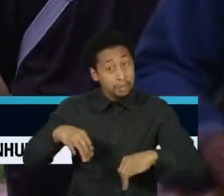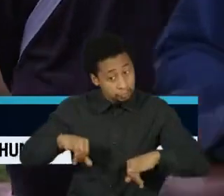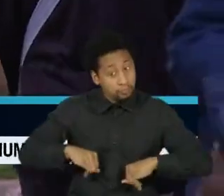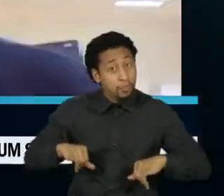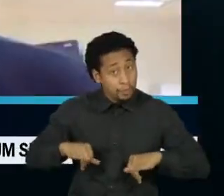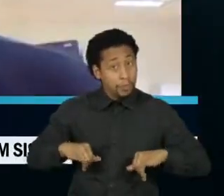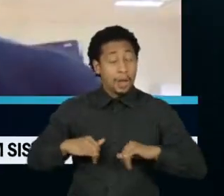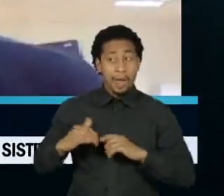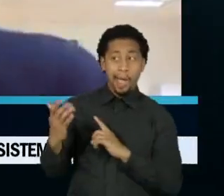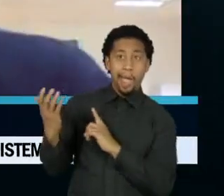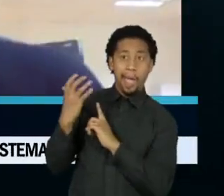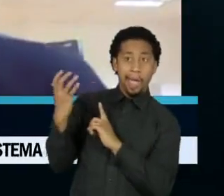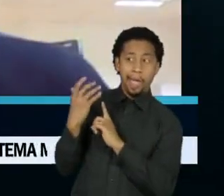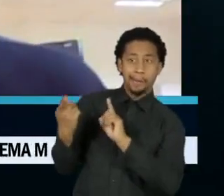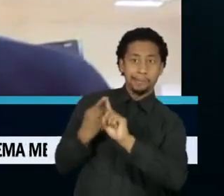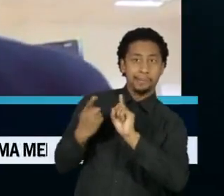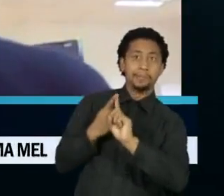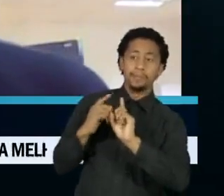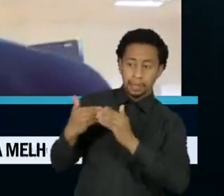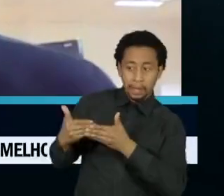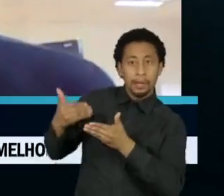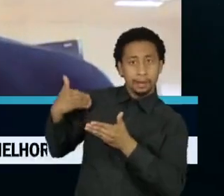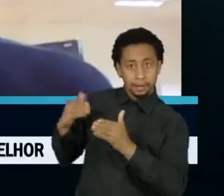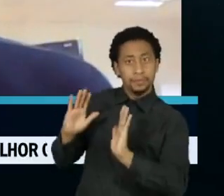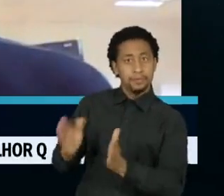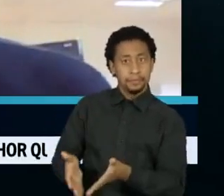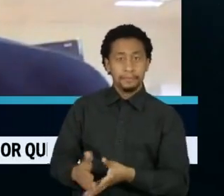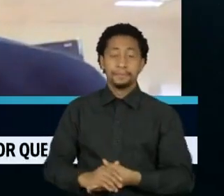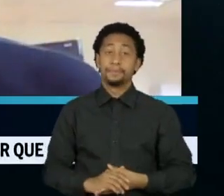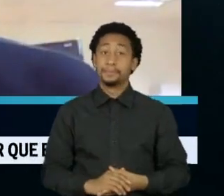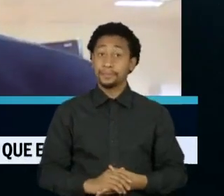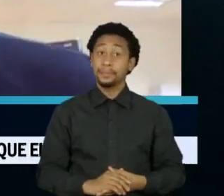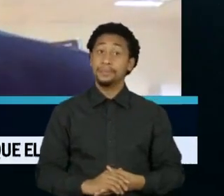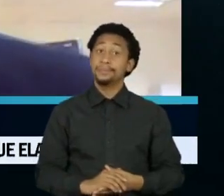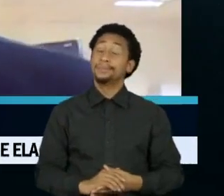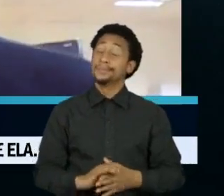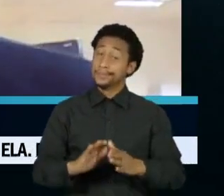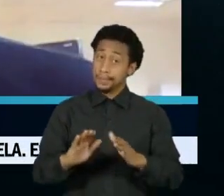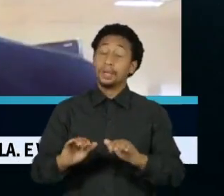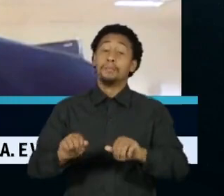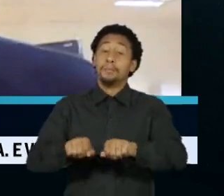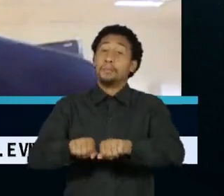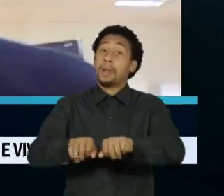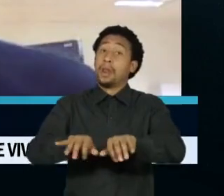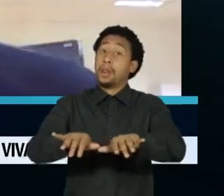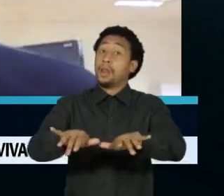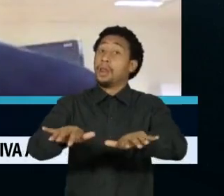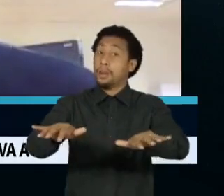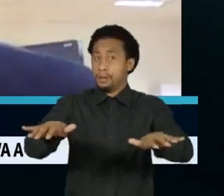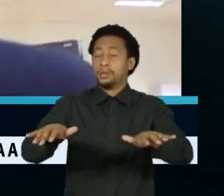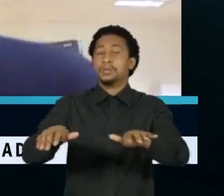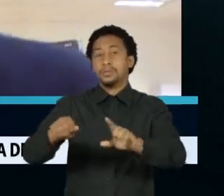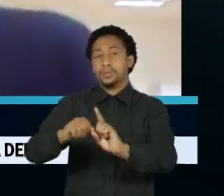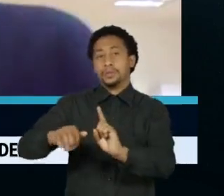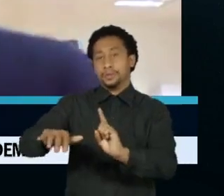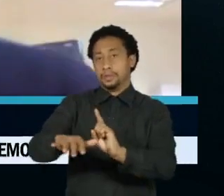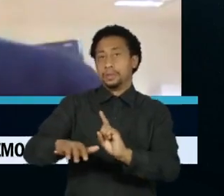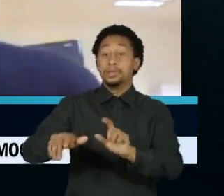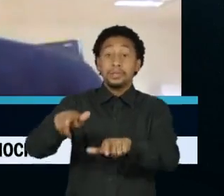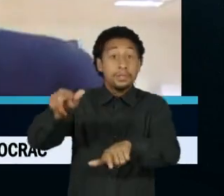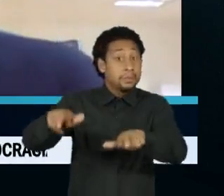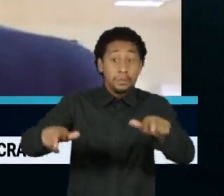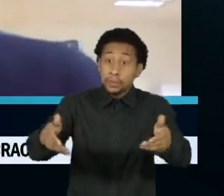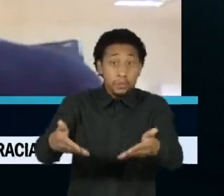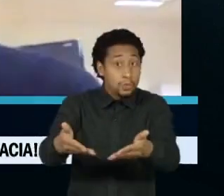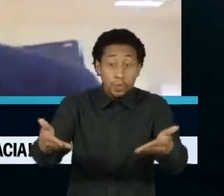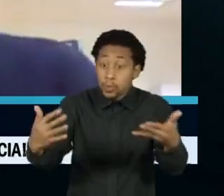recentemente. Essa insegurança tem se espraiado para outros segmentos da sociedade. Então, as pessoas ditas comuns,